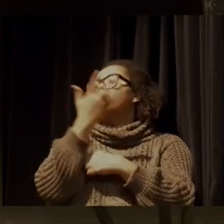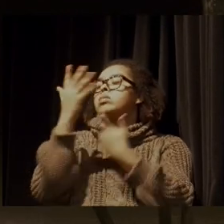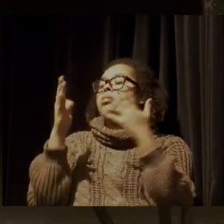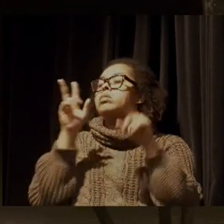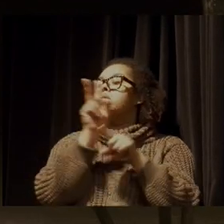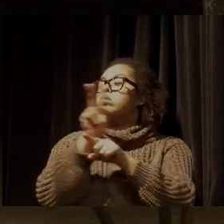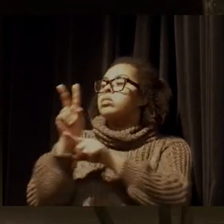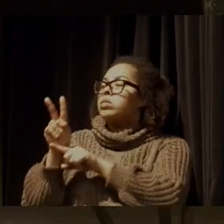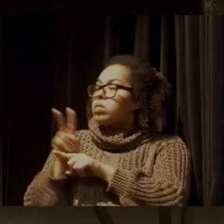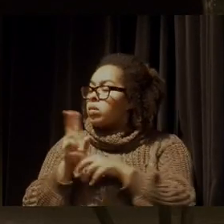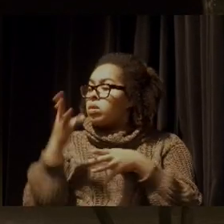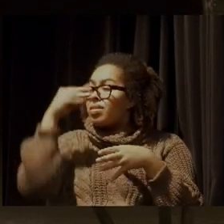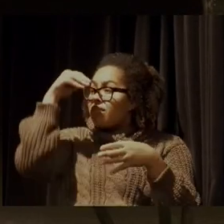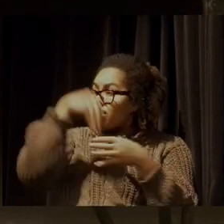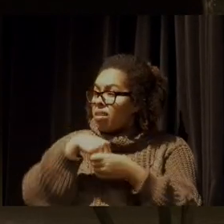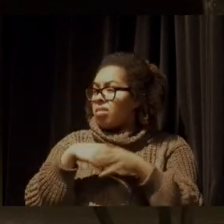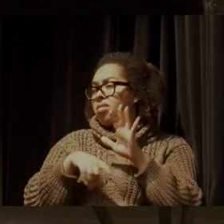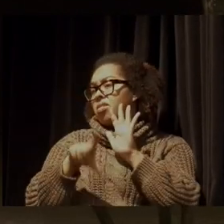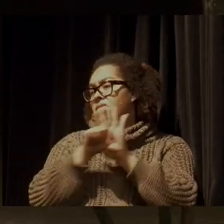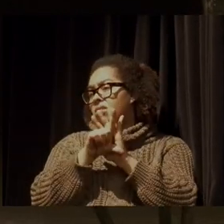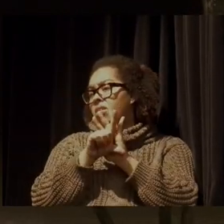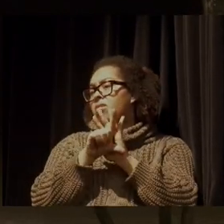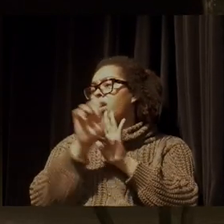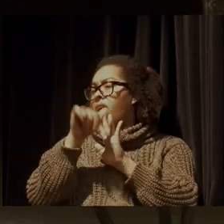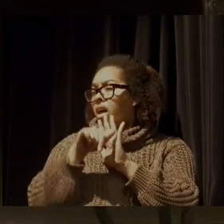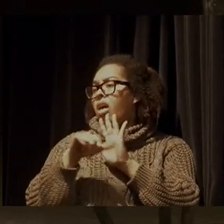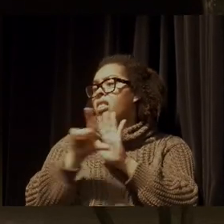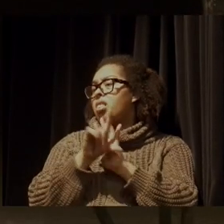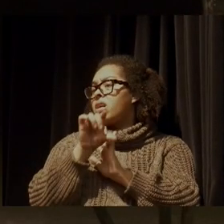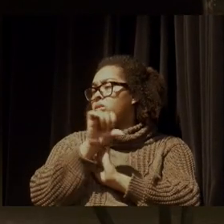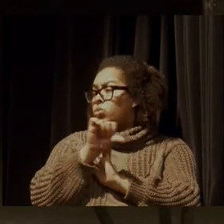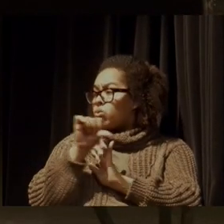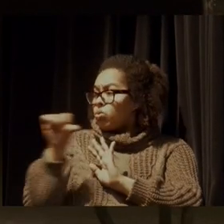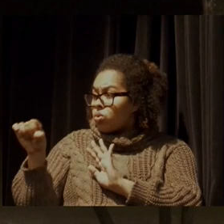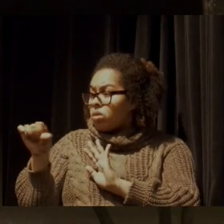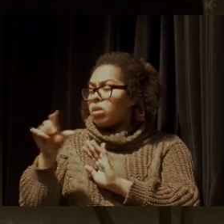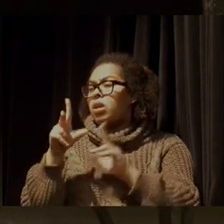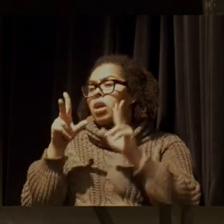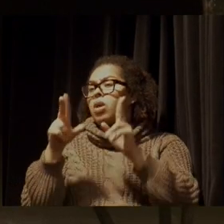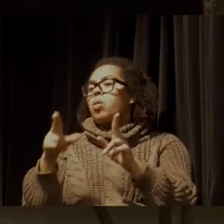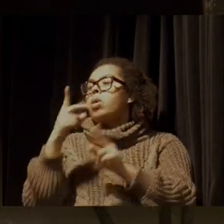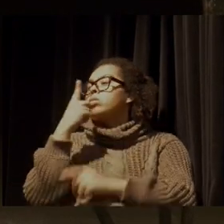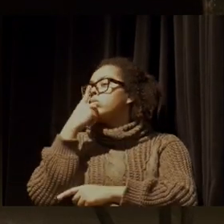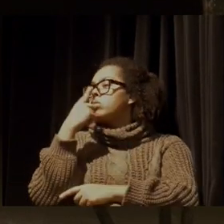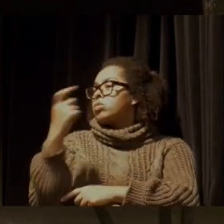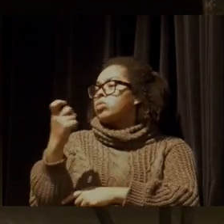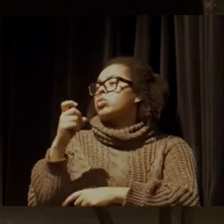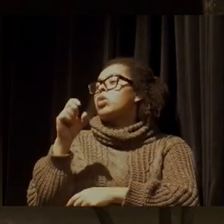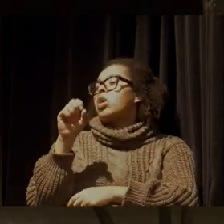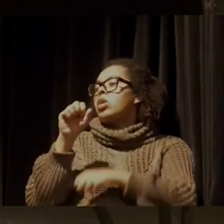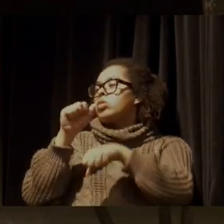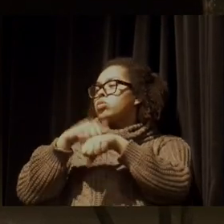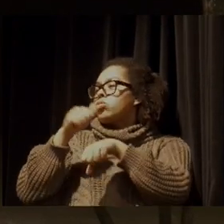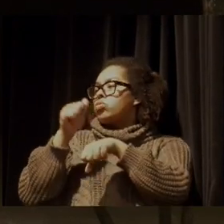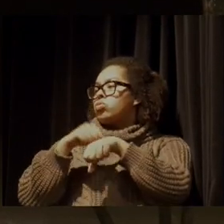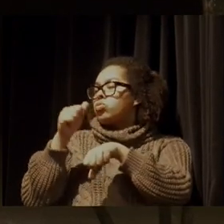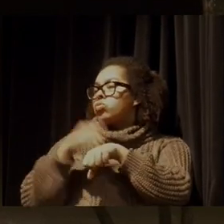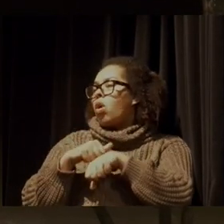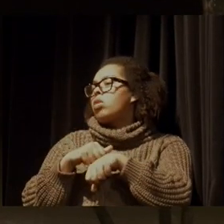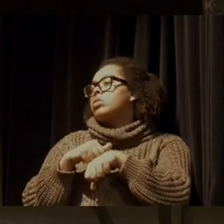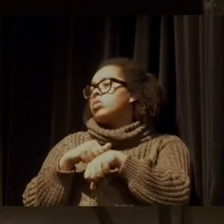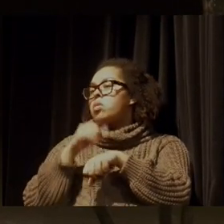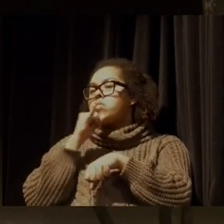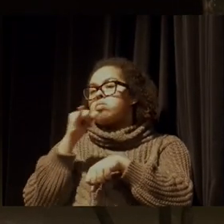níveis de ensino, 88. A lei de 99. É como a história dos resíduos sólidos, que os rios cheios de,